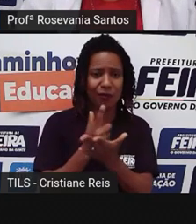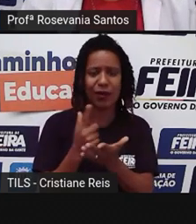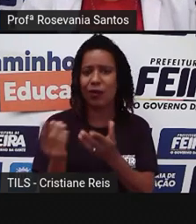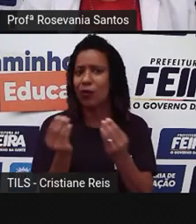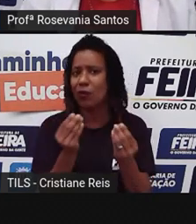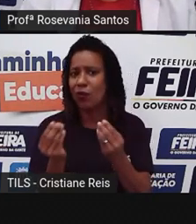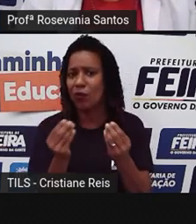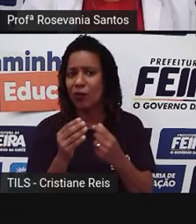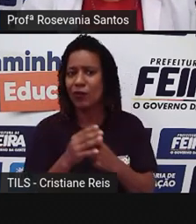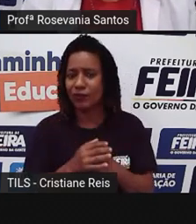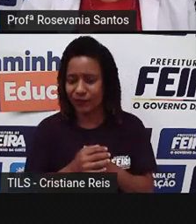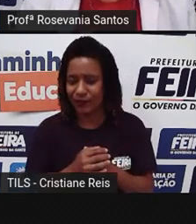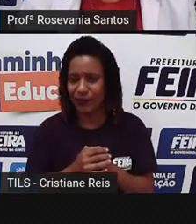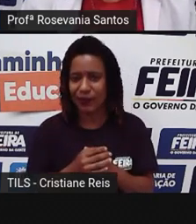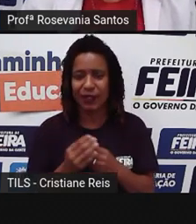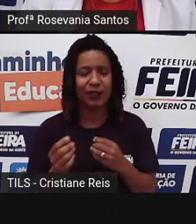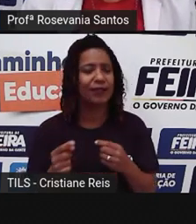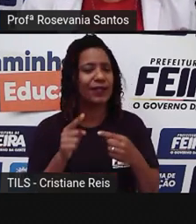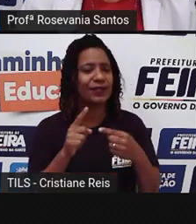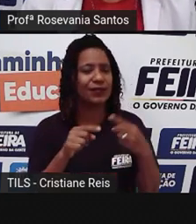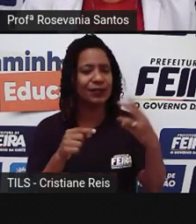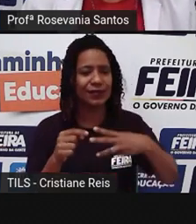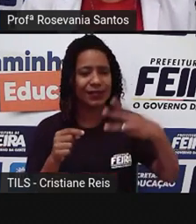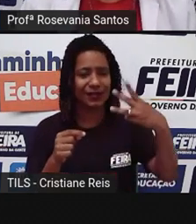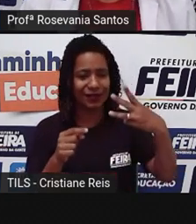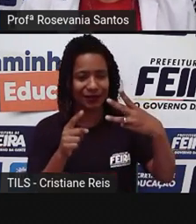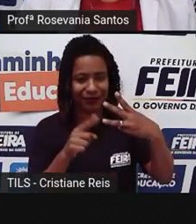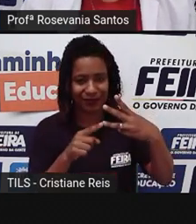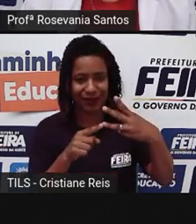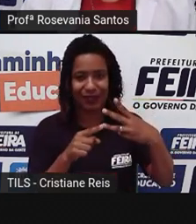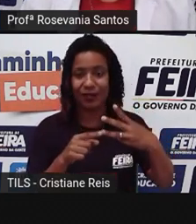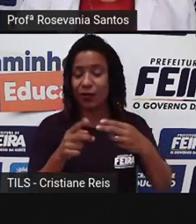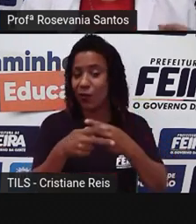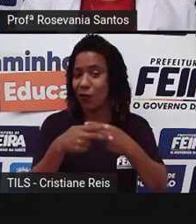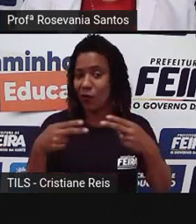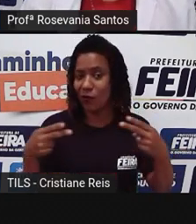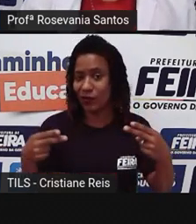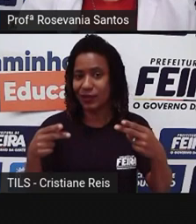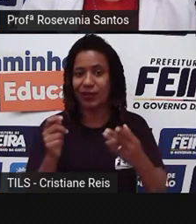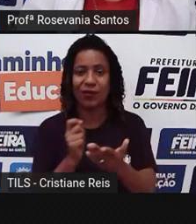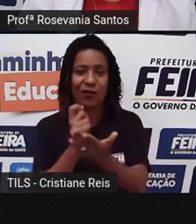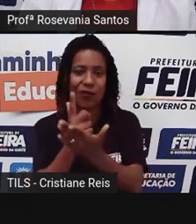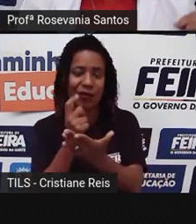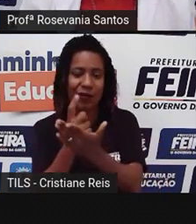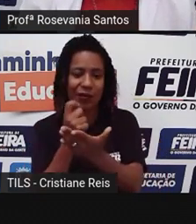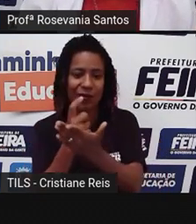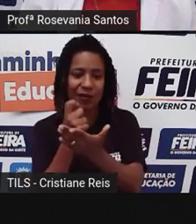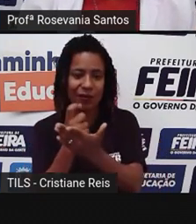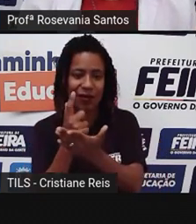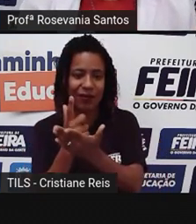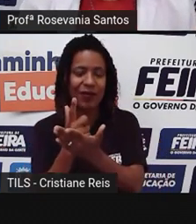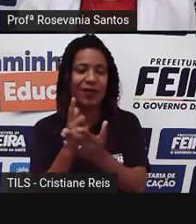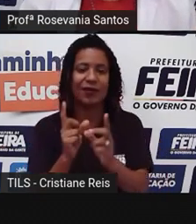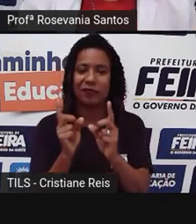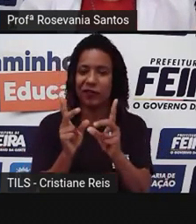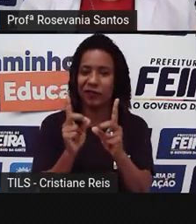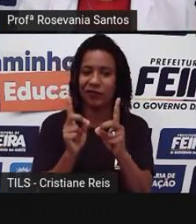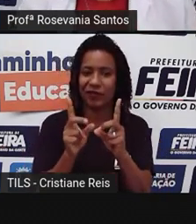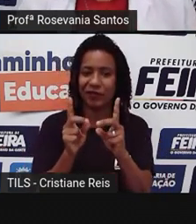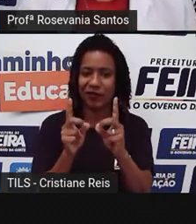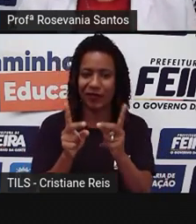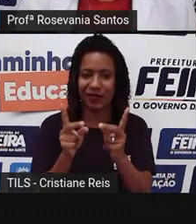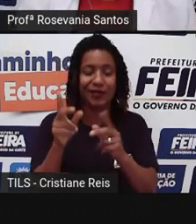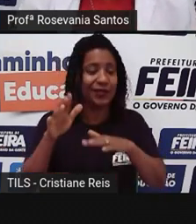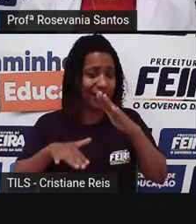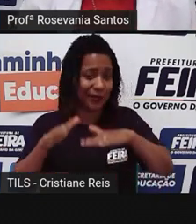aqui, essa lei da oferta e da procura, às vezes a gente só fala para mercadorias, né? Os preços das mercadorias variam de acordo com a procura do